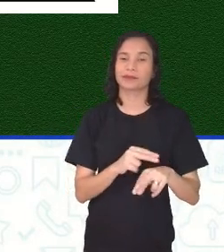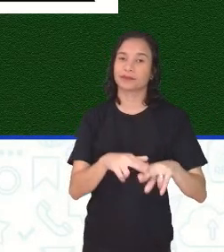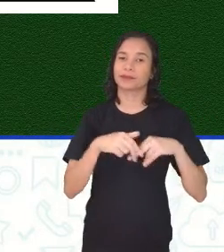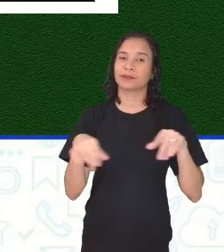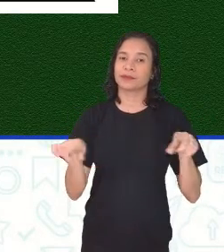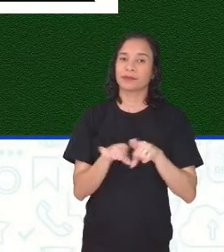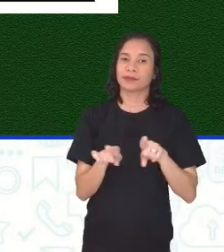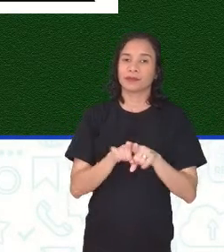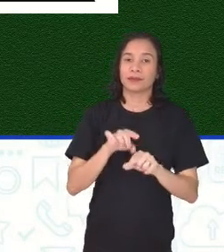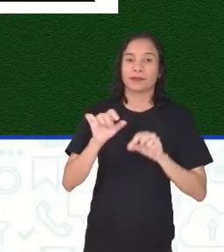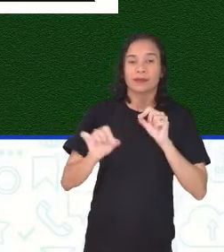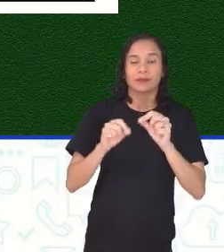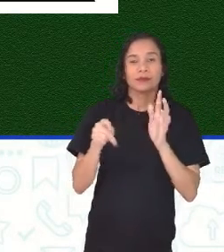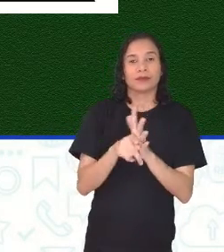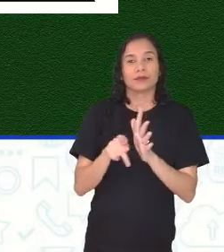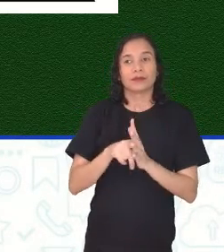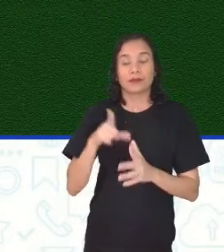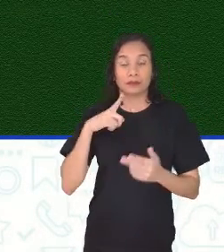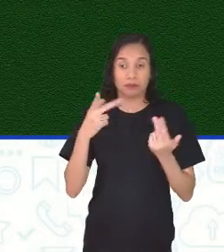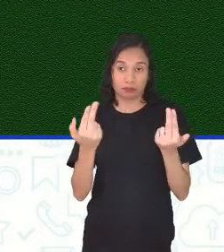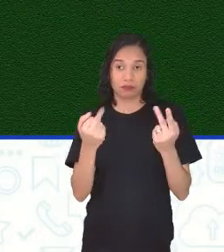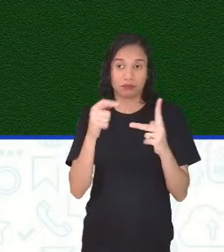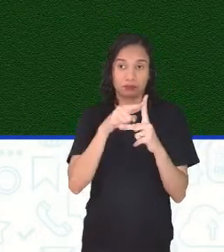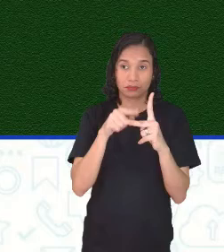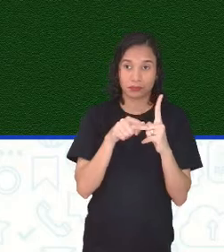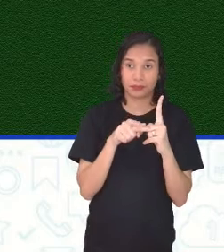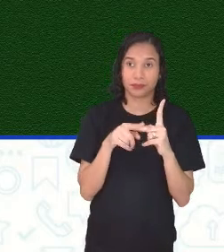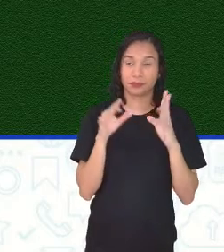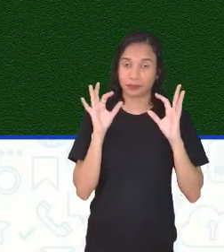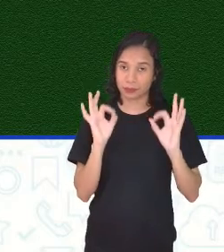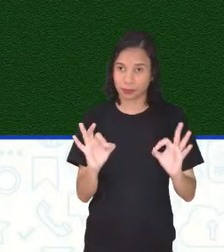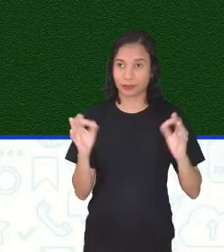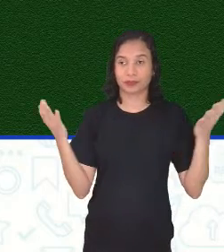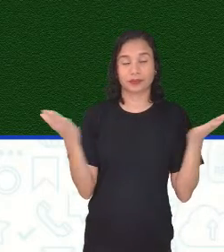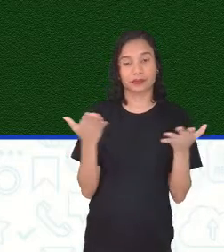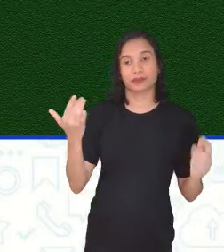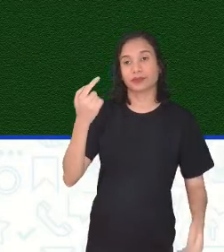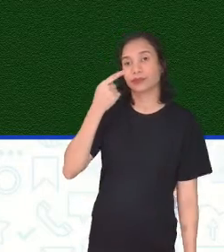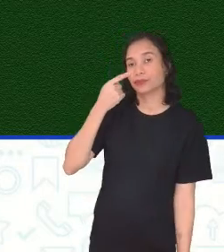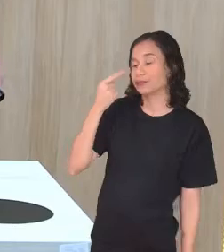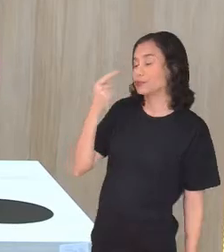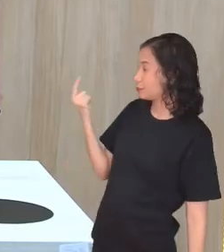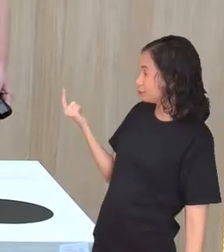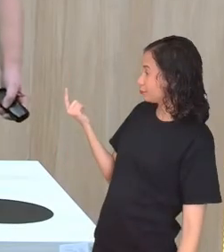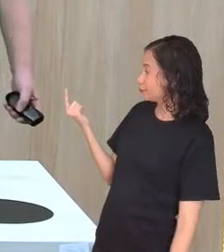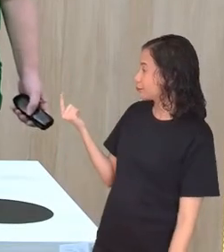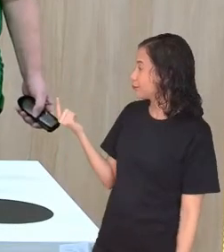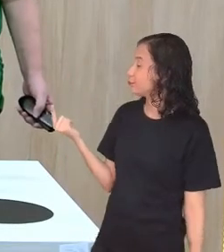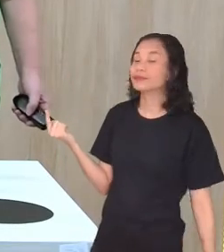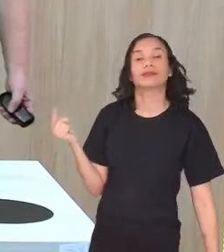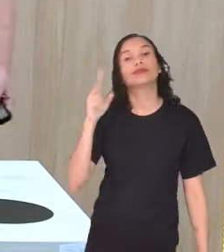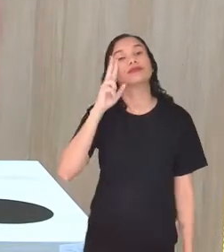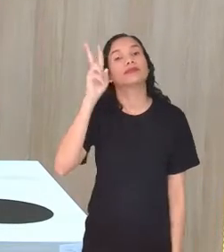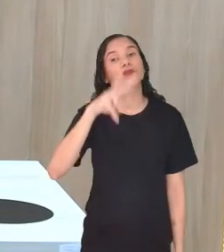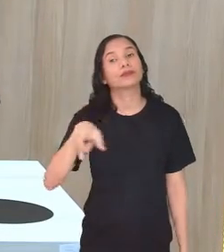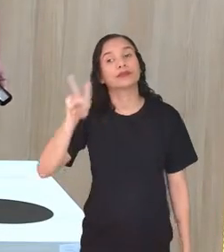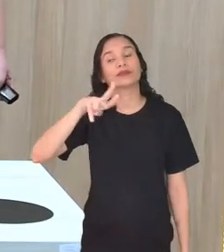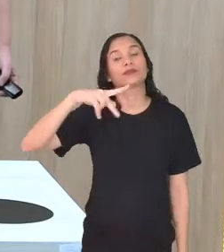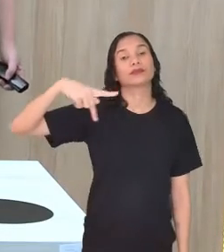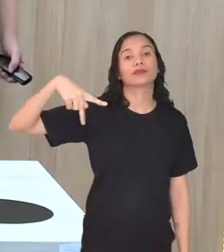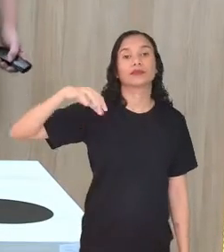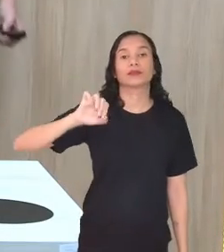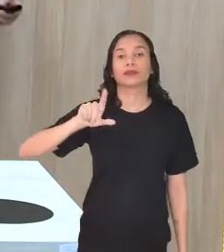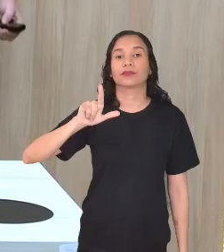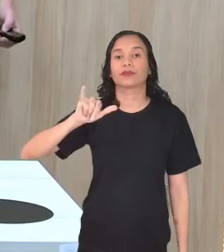este ângulo de cima é o mesmo. Bom, aqui, vocês podem ver, é um